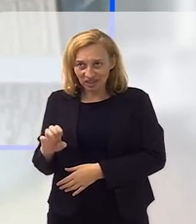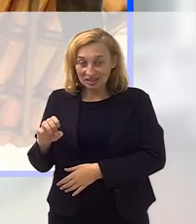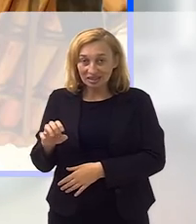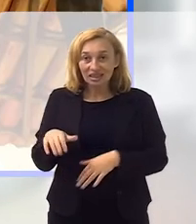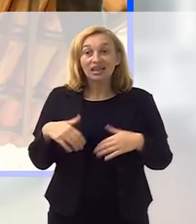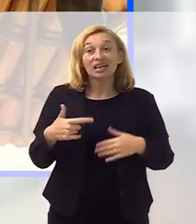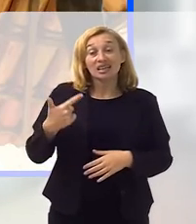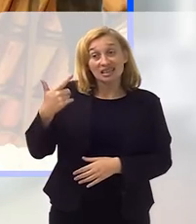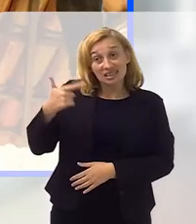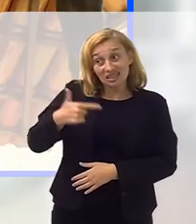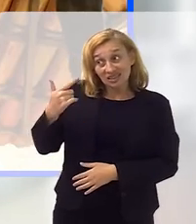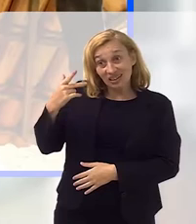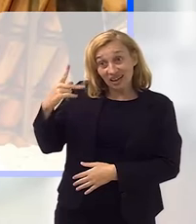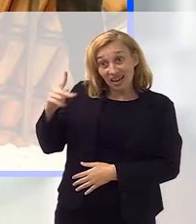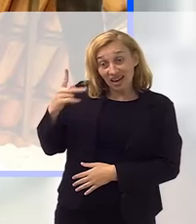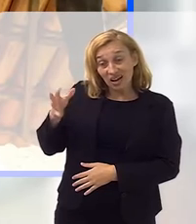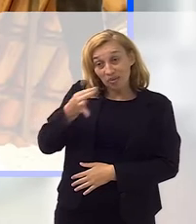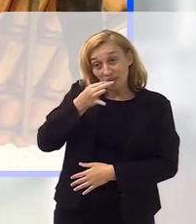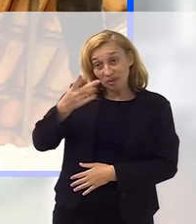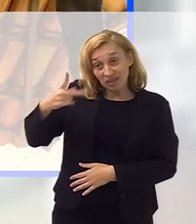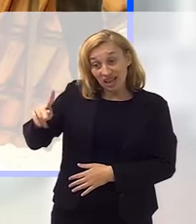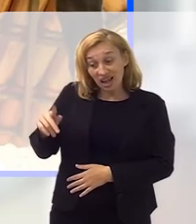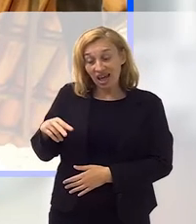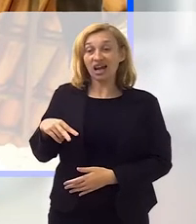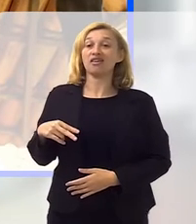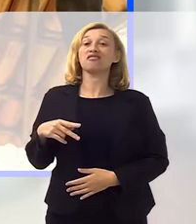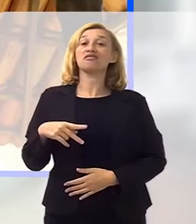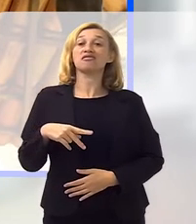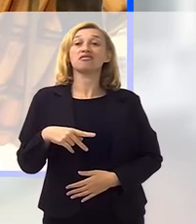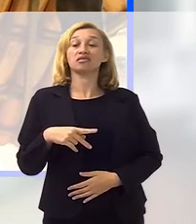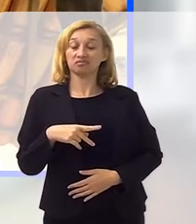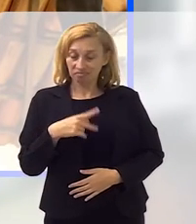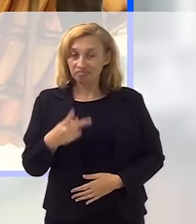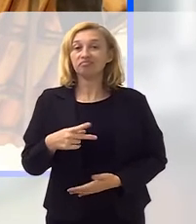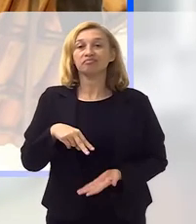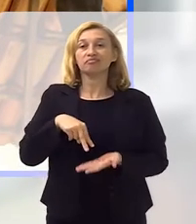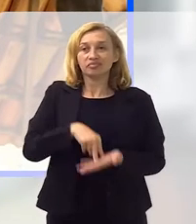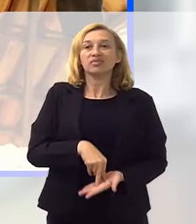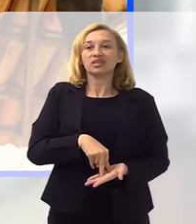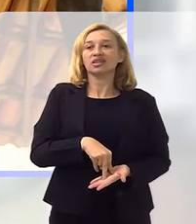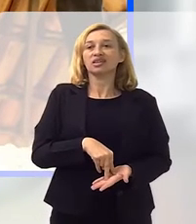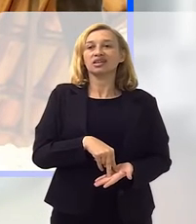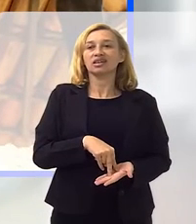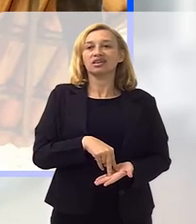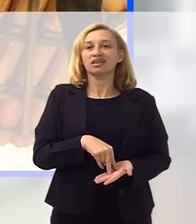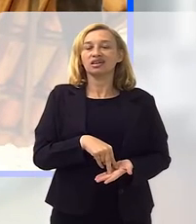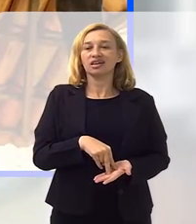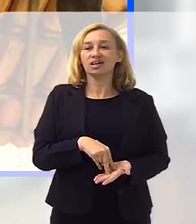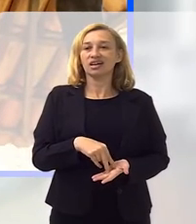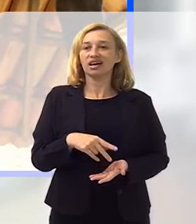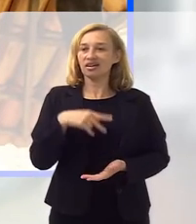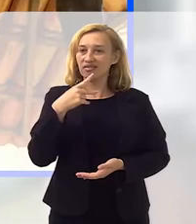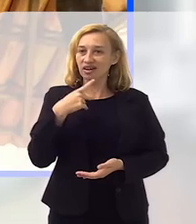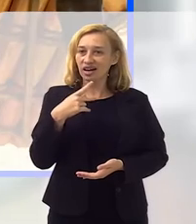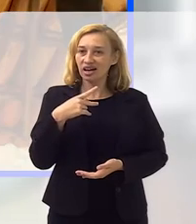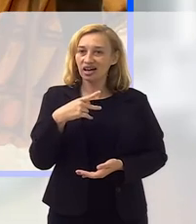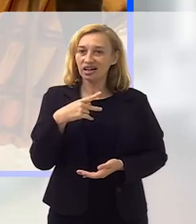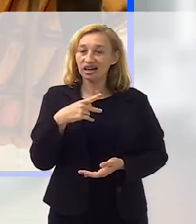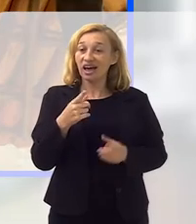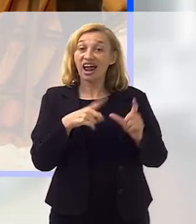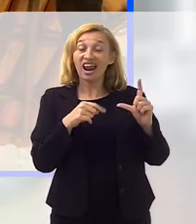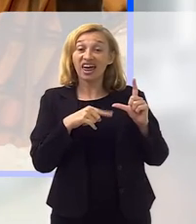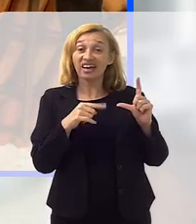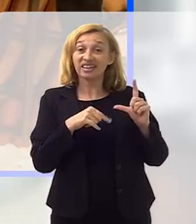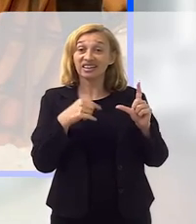Ivone, né, e segundo ela, depoimentos dela, ela bateu o pé, porque assim distribuíam, né, o protótipo que chamavam, que era